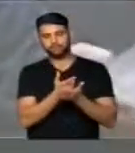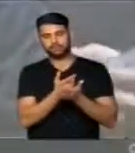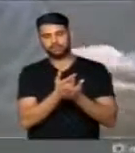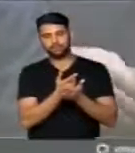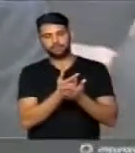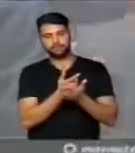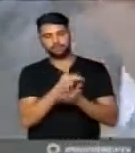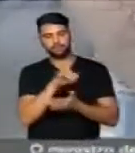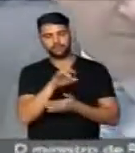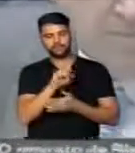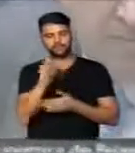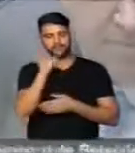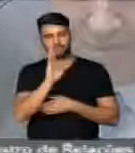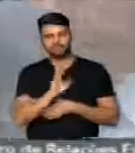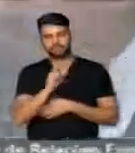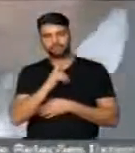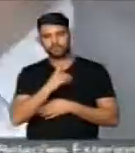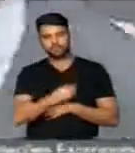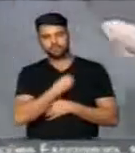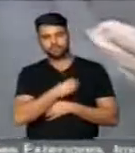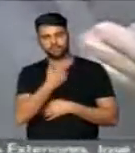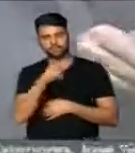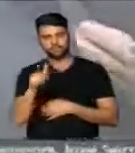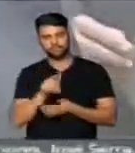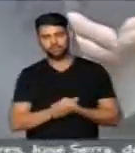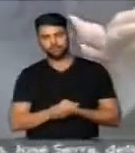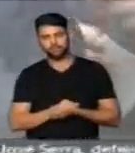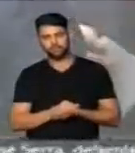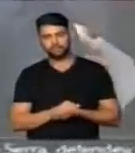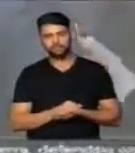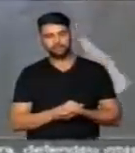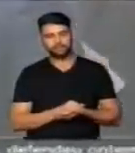da Previdência Social Brasileira Existe...